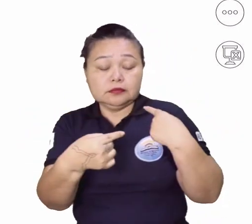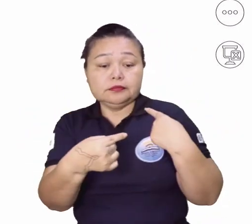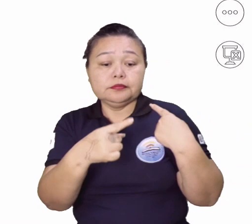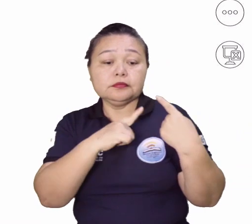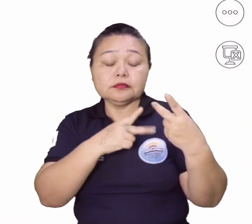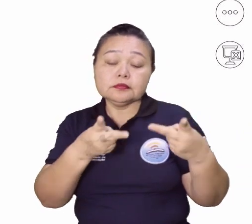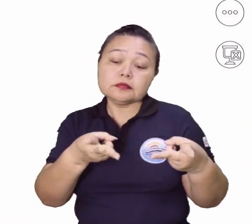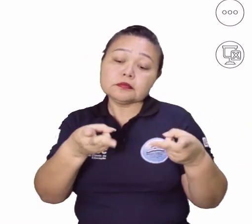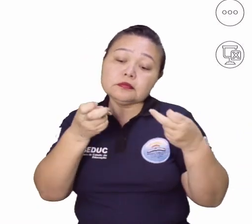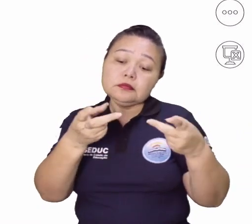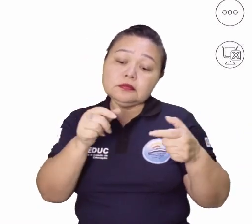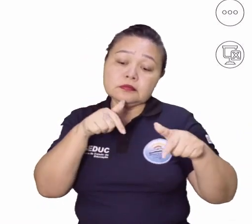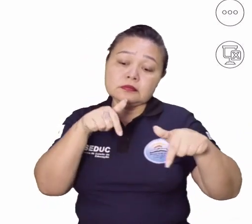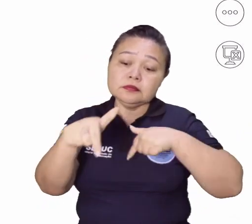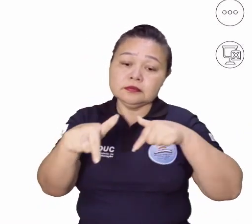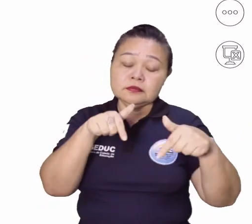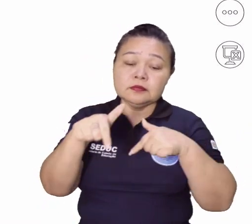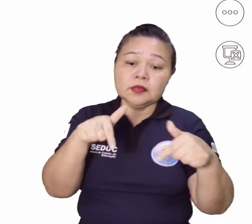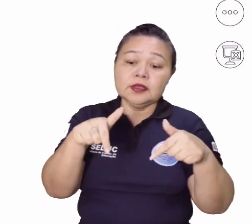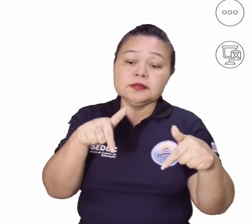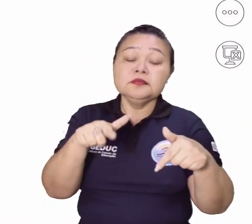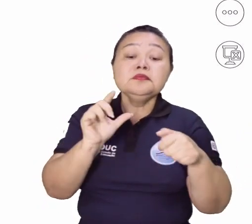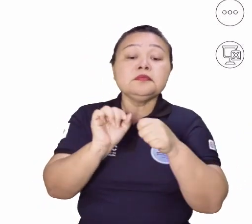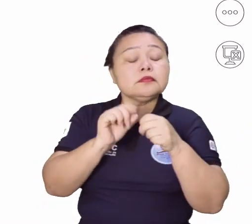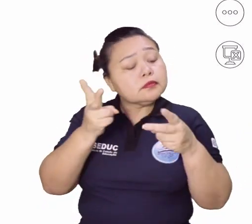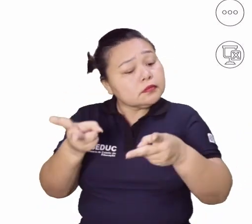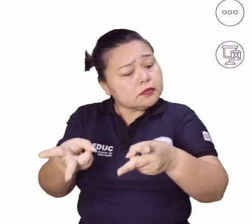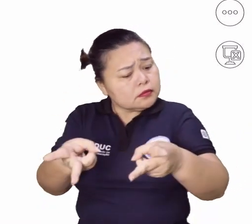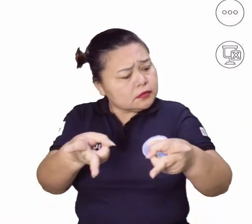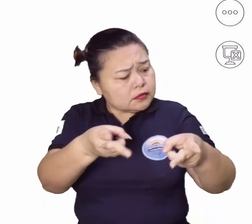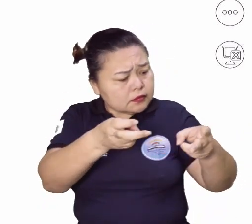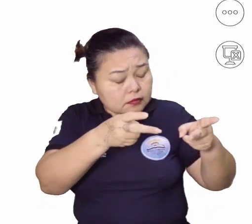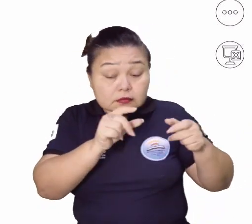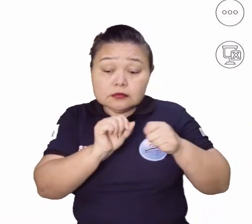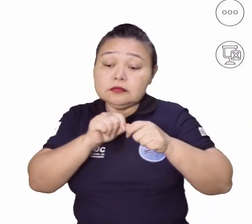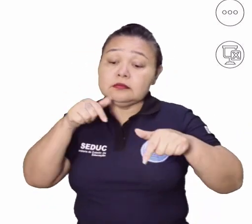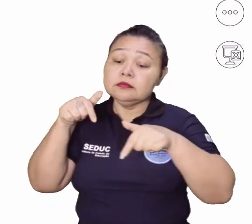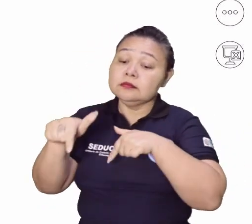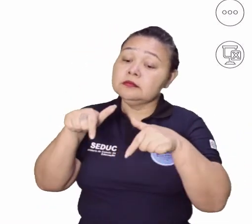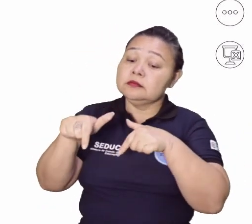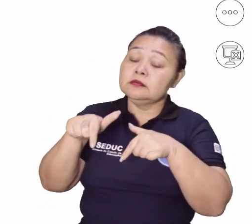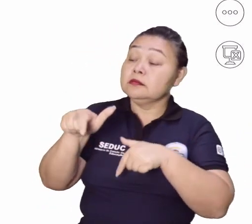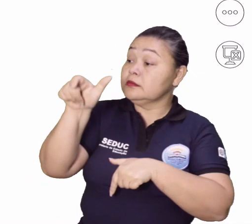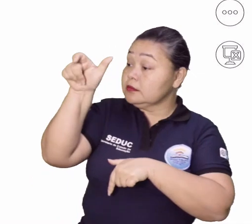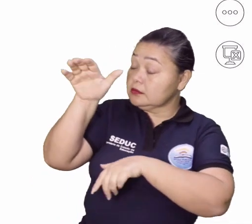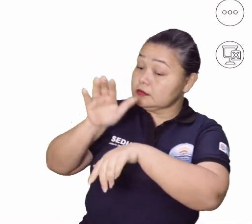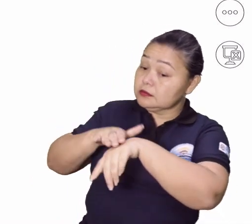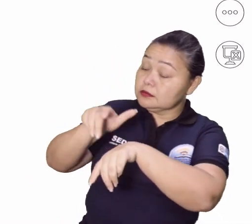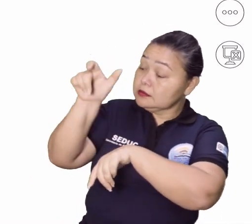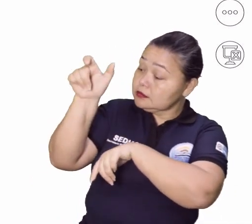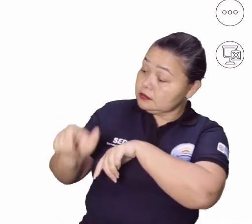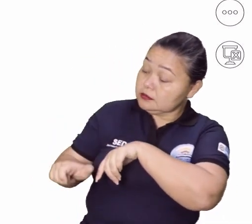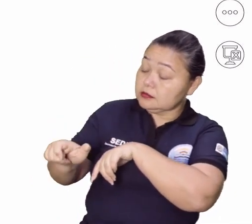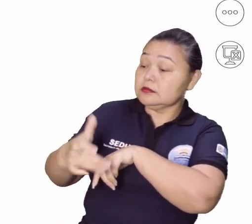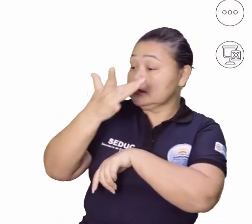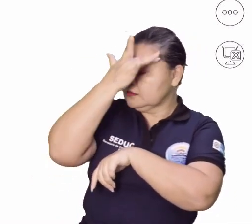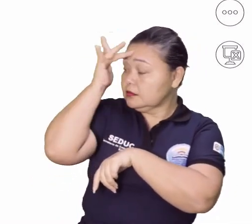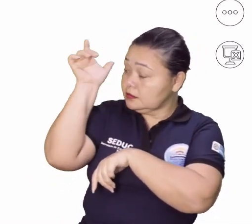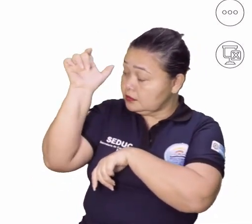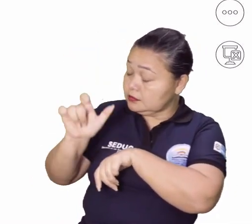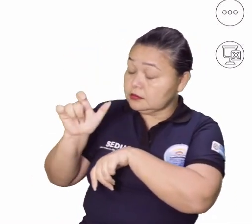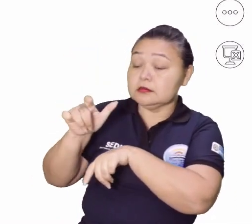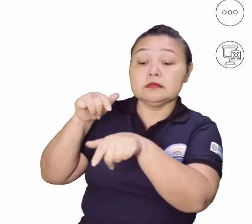exploração do trabalho, né? A exploração do trabalhador, mais do que isso, né?